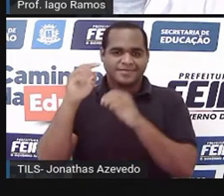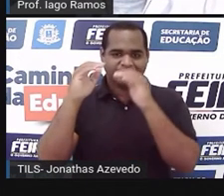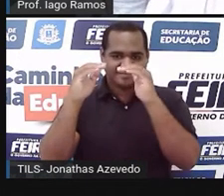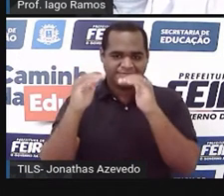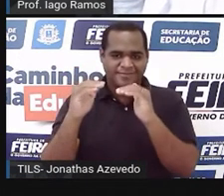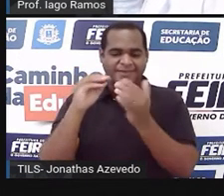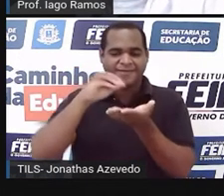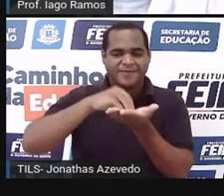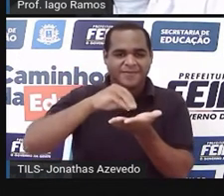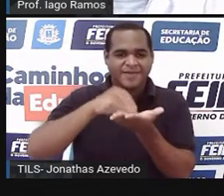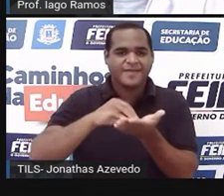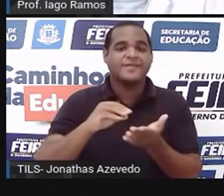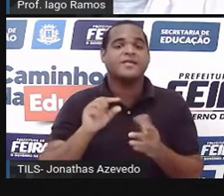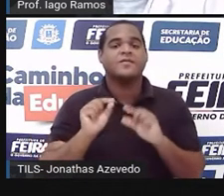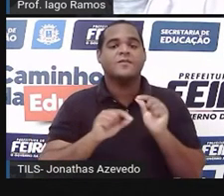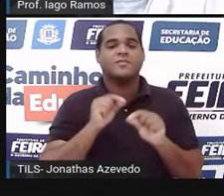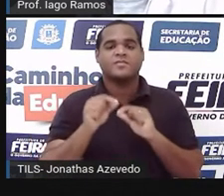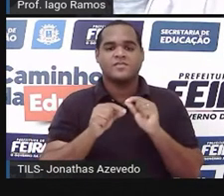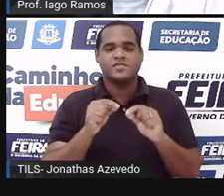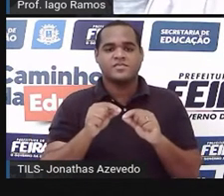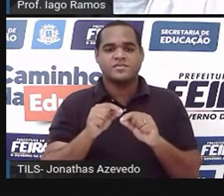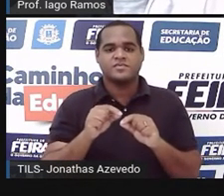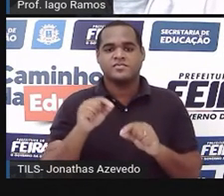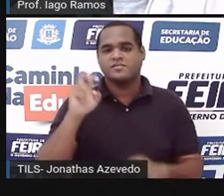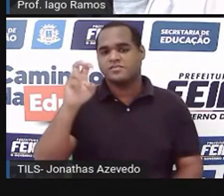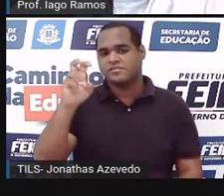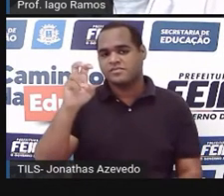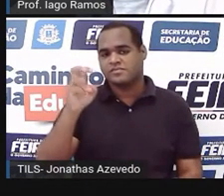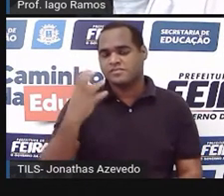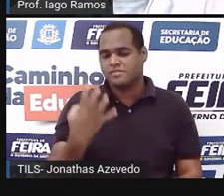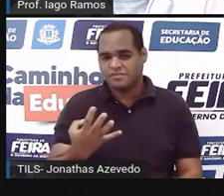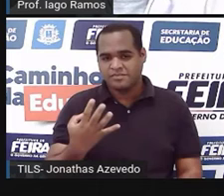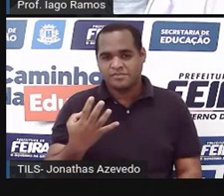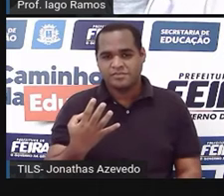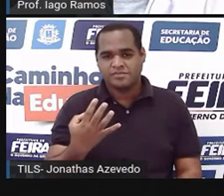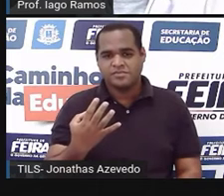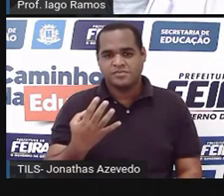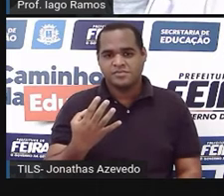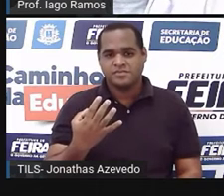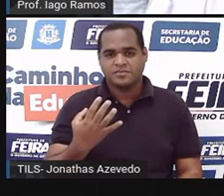sobrando. E quem está sobrando nesse momento é o 5 e o 4.